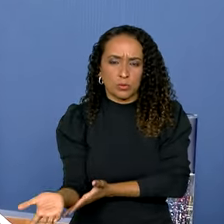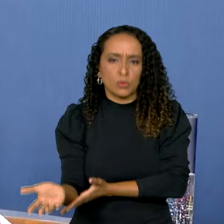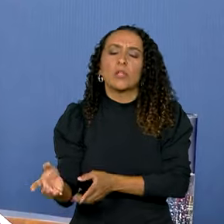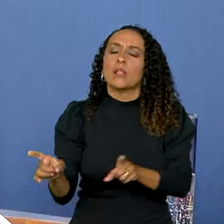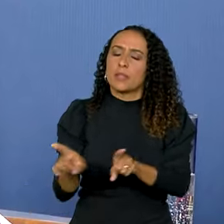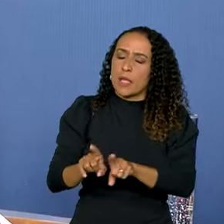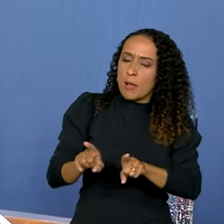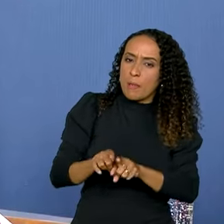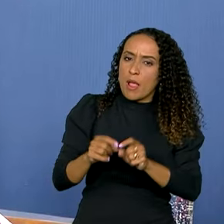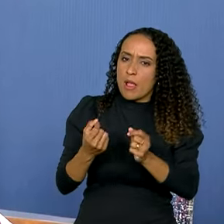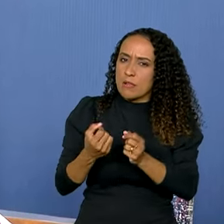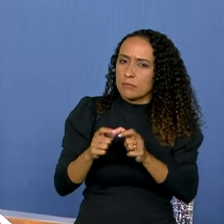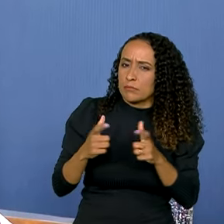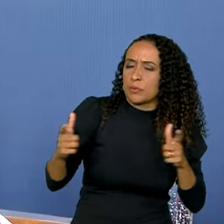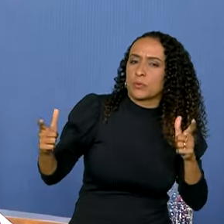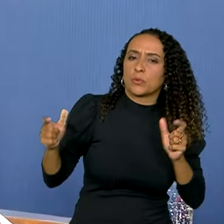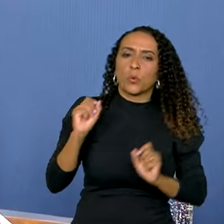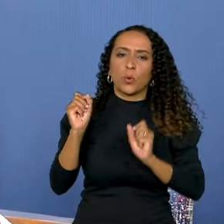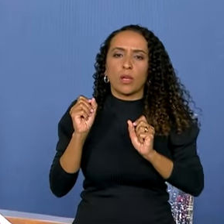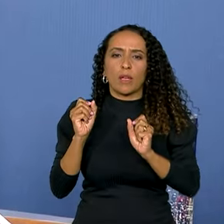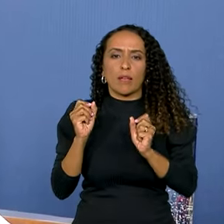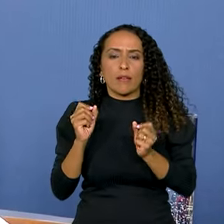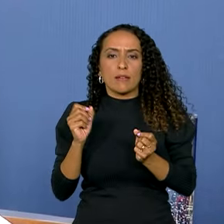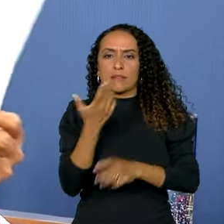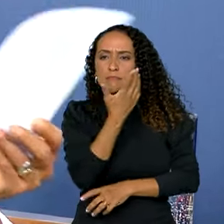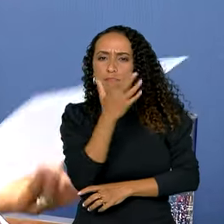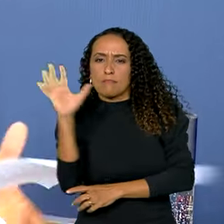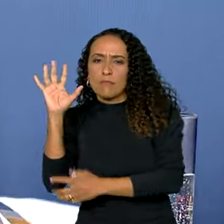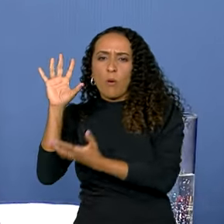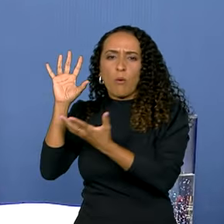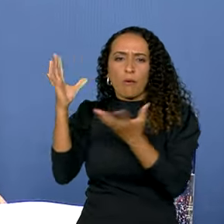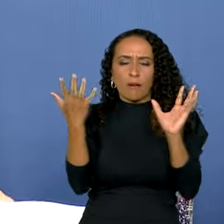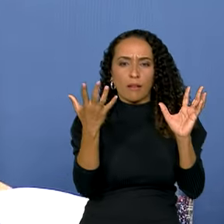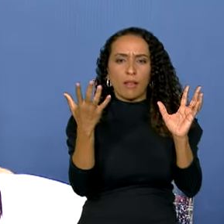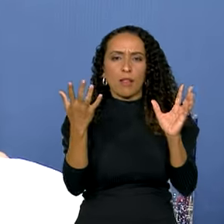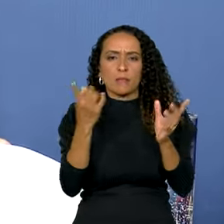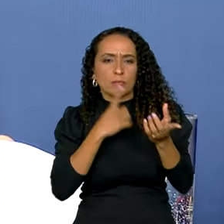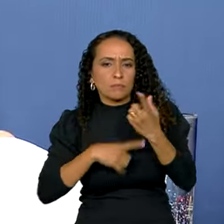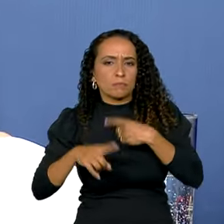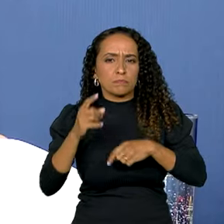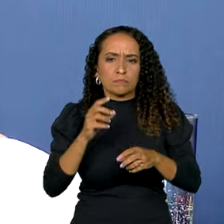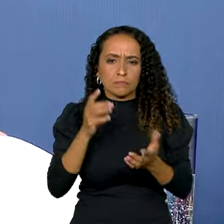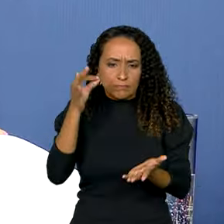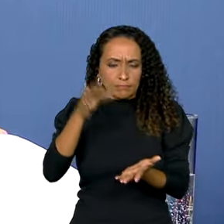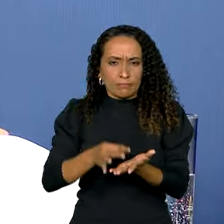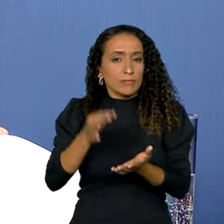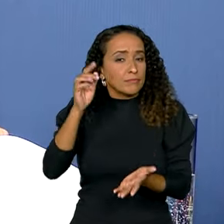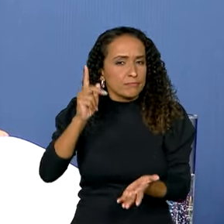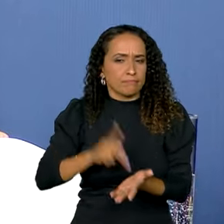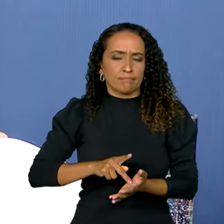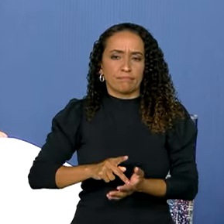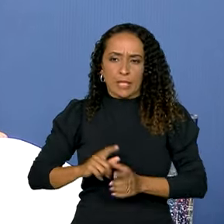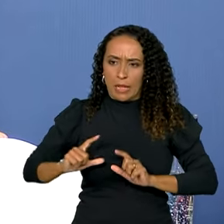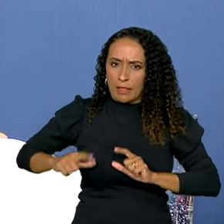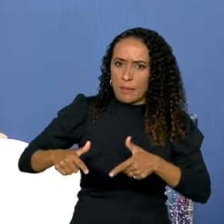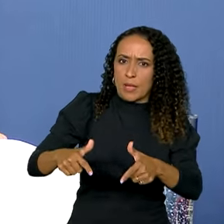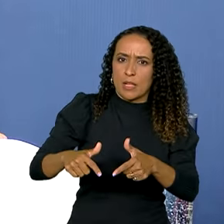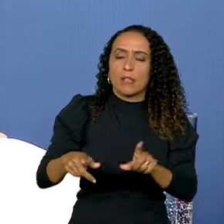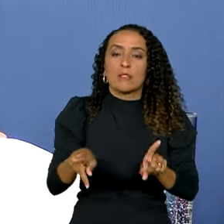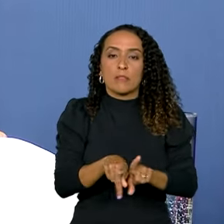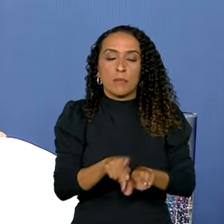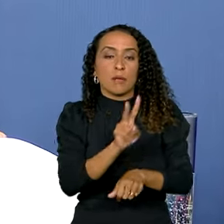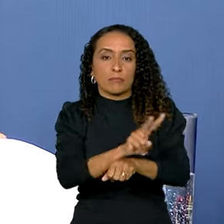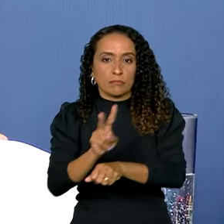aumentando nossas ambições climáticas, trabalhando de forma comprometida com a proteção dos povos